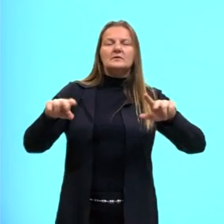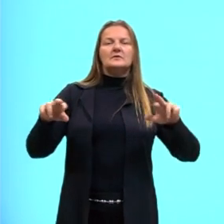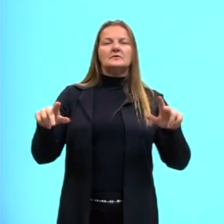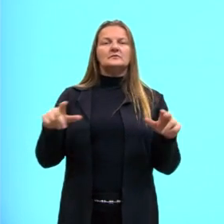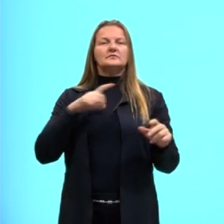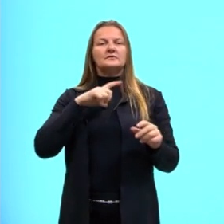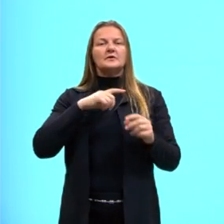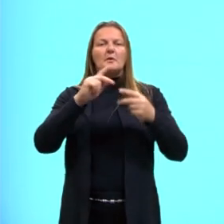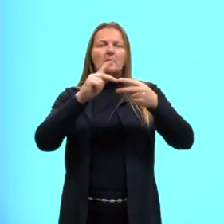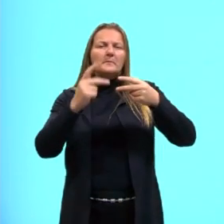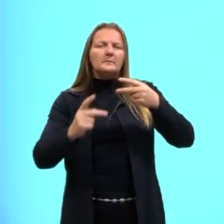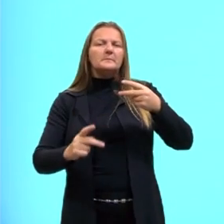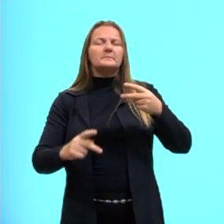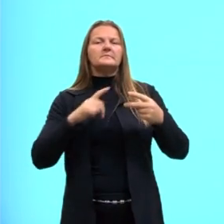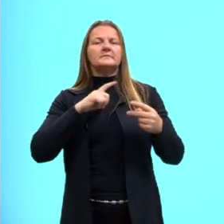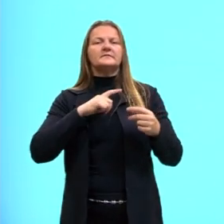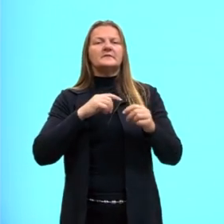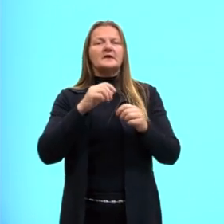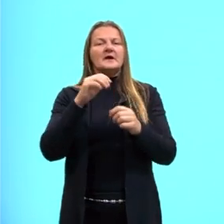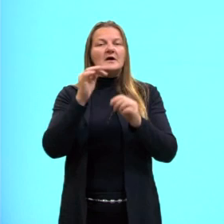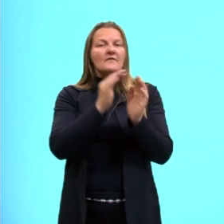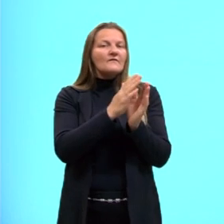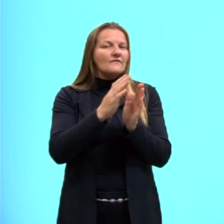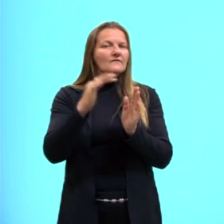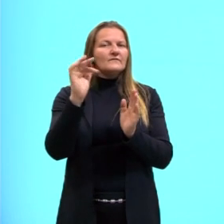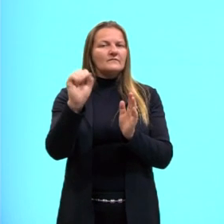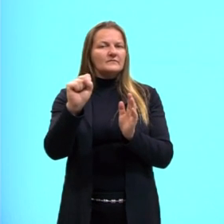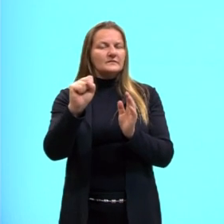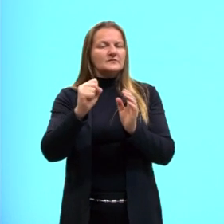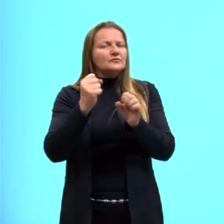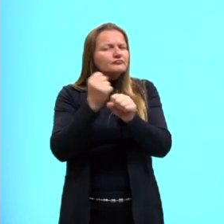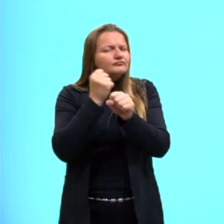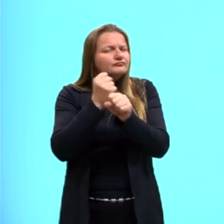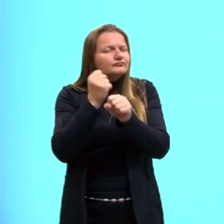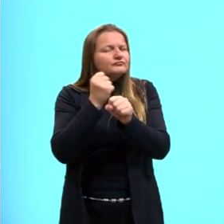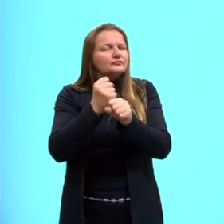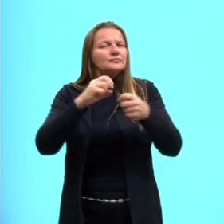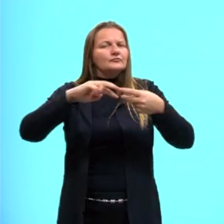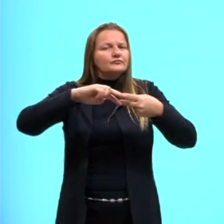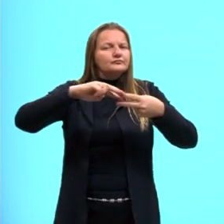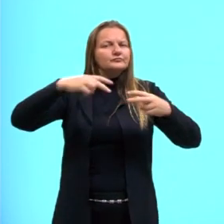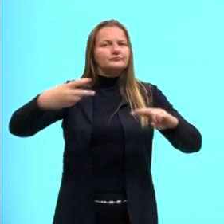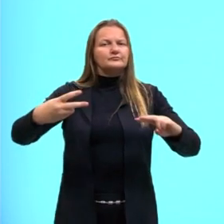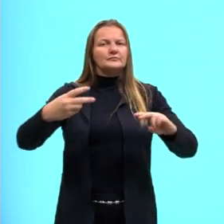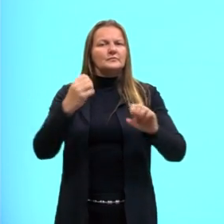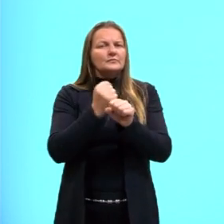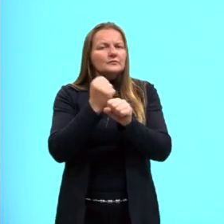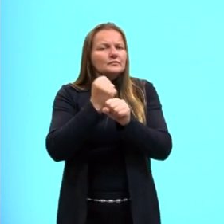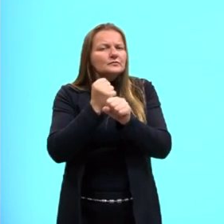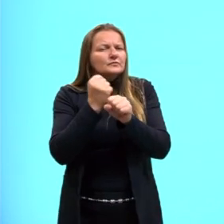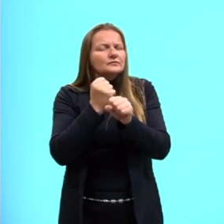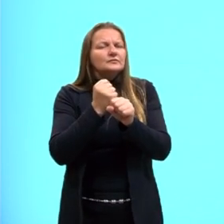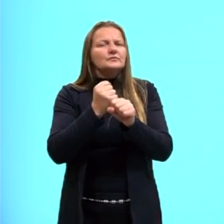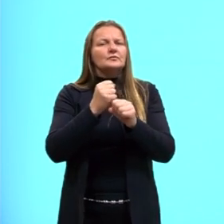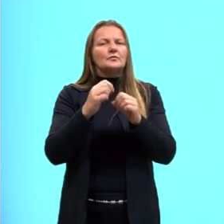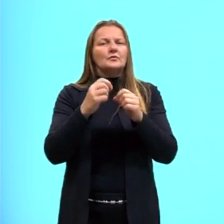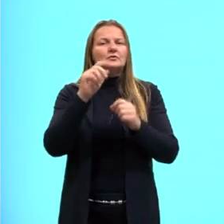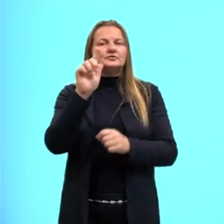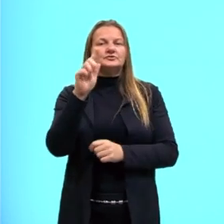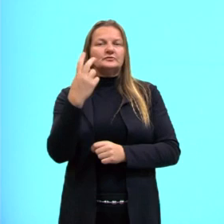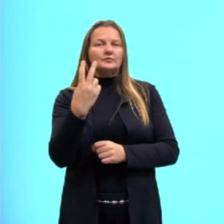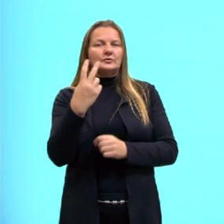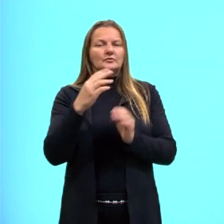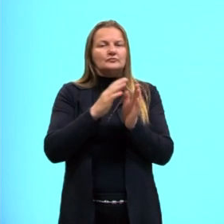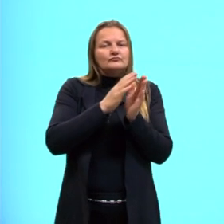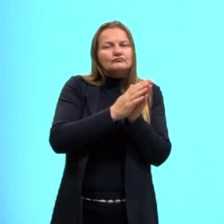de proteína. A fase S vai produzir DNA, proteínas. A fase, o período G2 vai